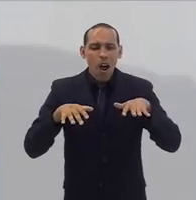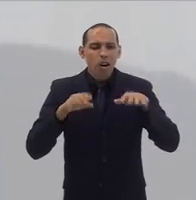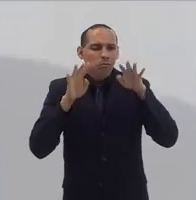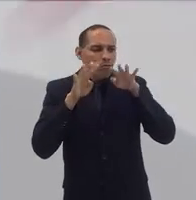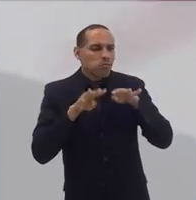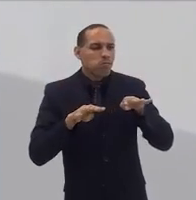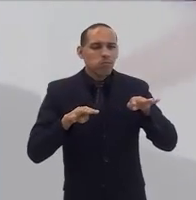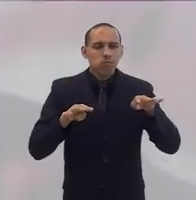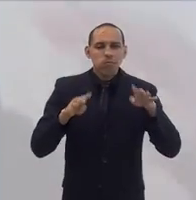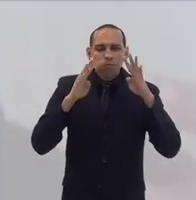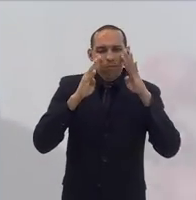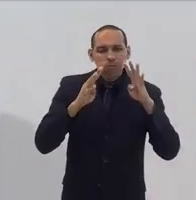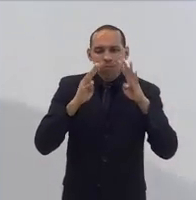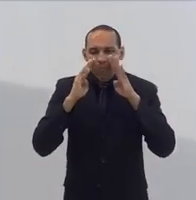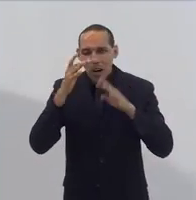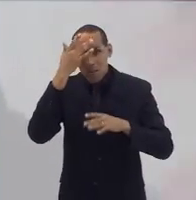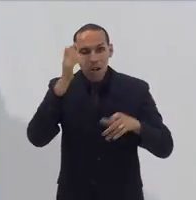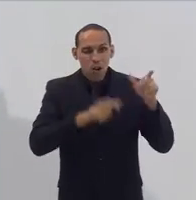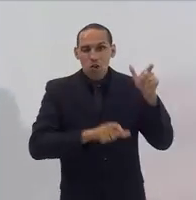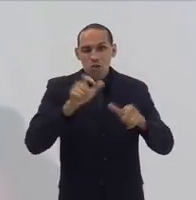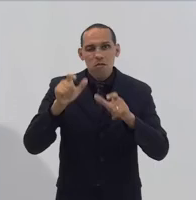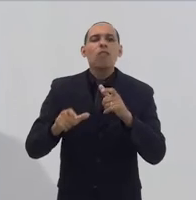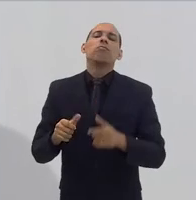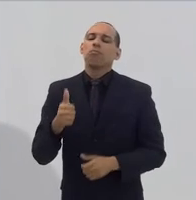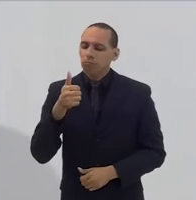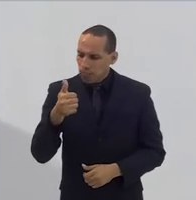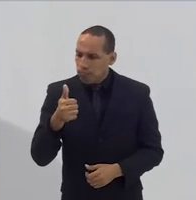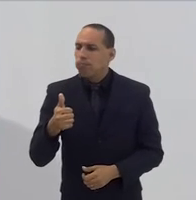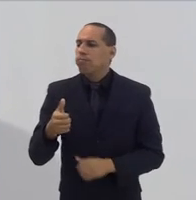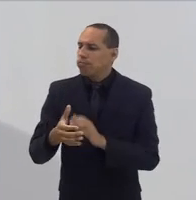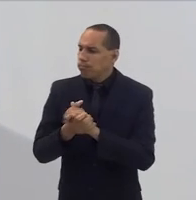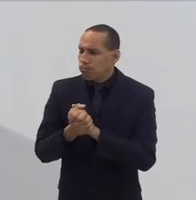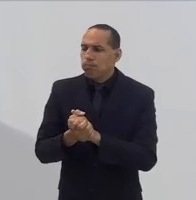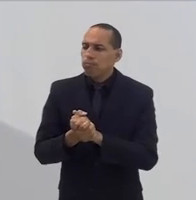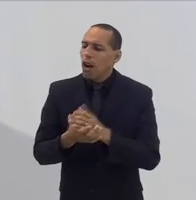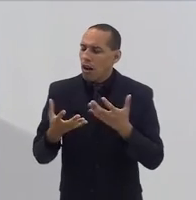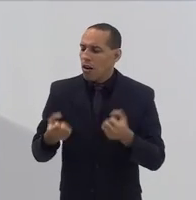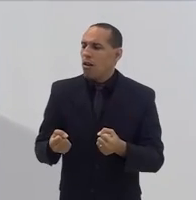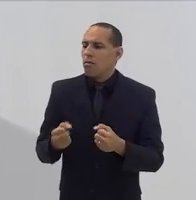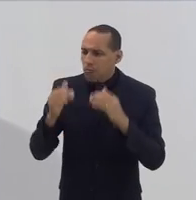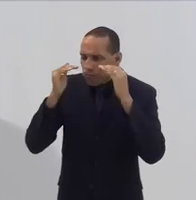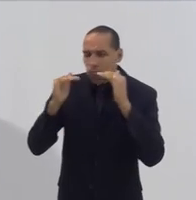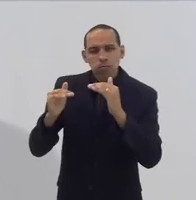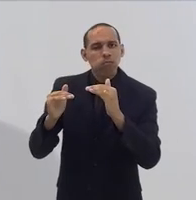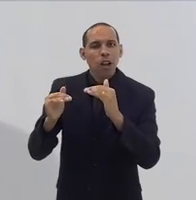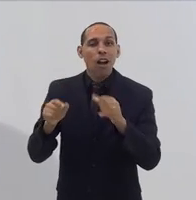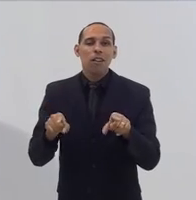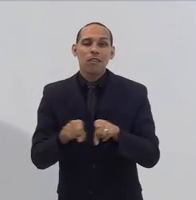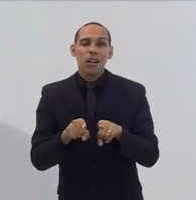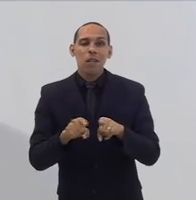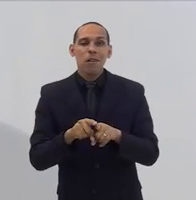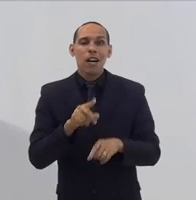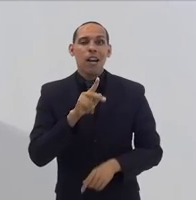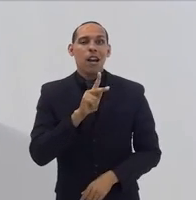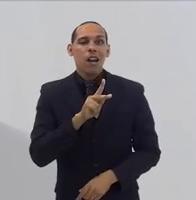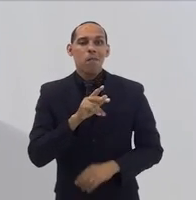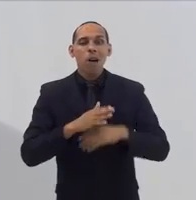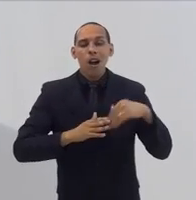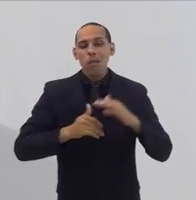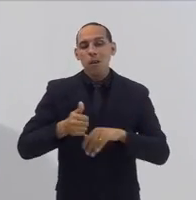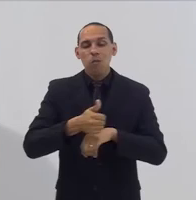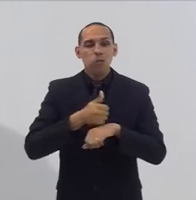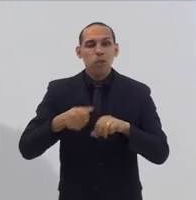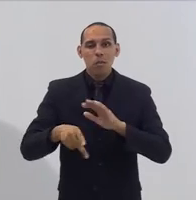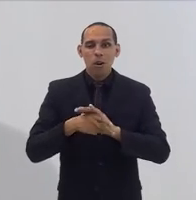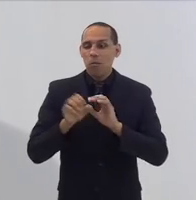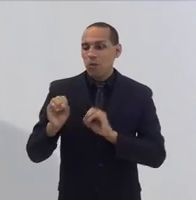que a gente ouvia as pessoas e acolhia as demandas, um mandato que esteve ao lado de profissionais da educação, profissionais da